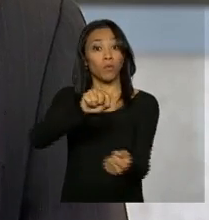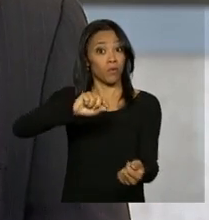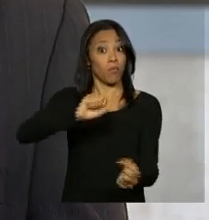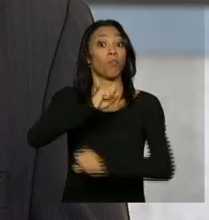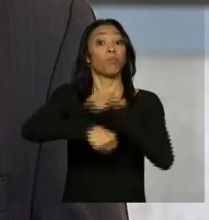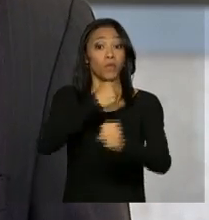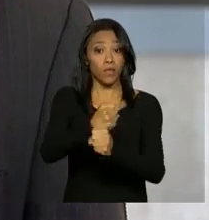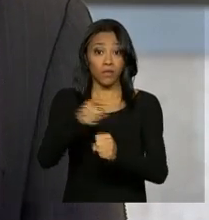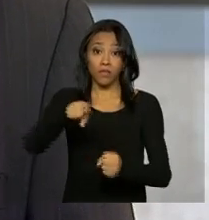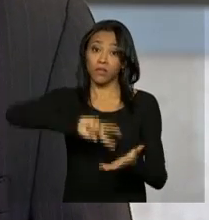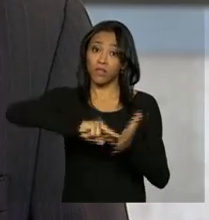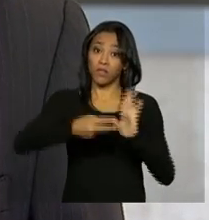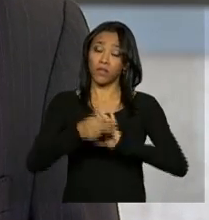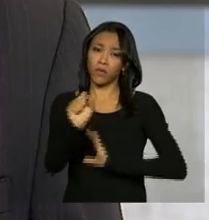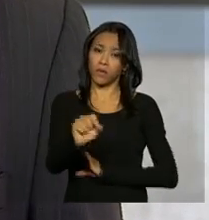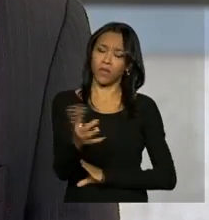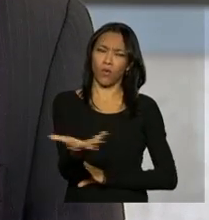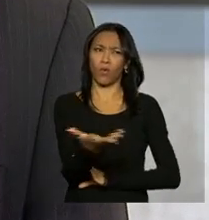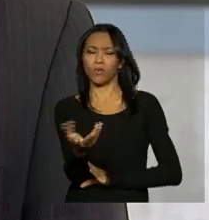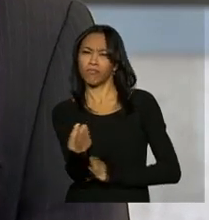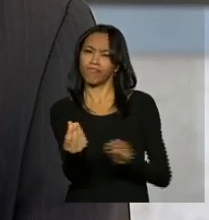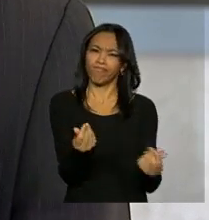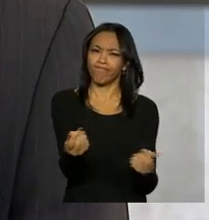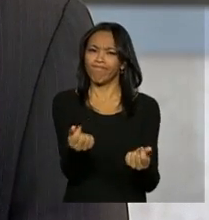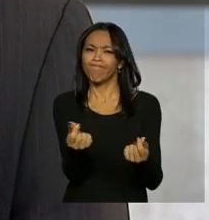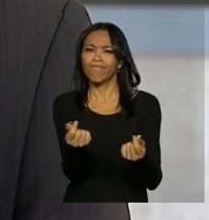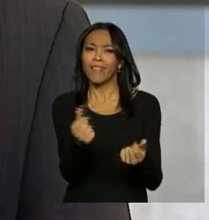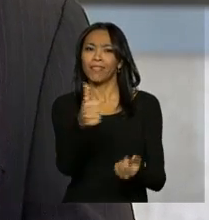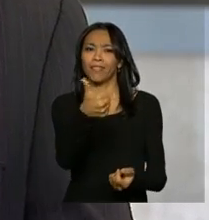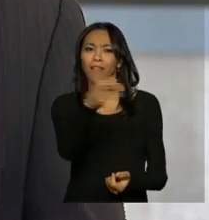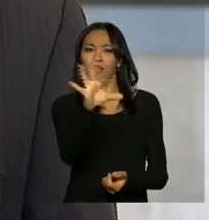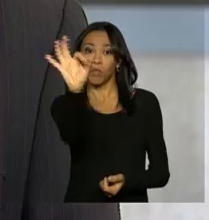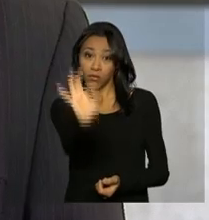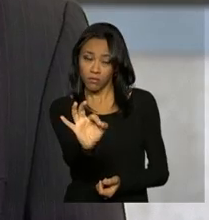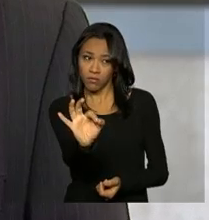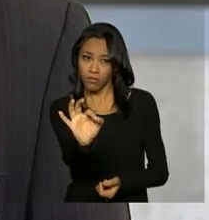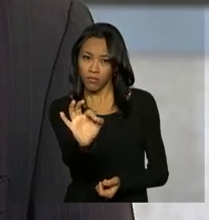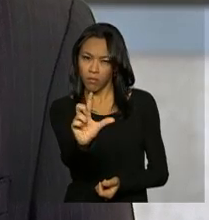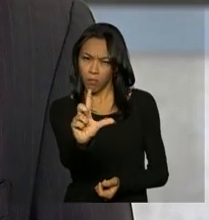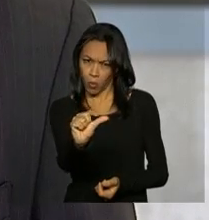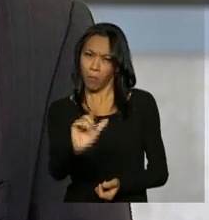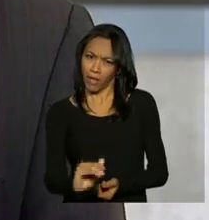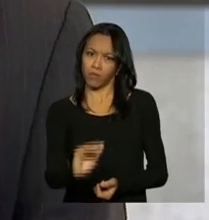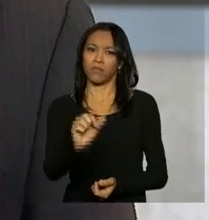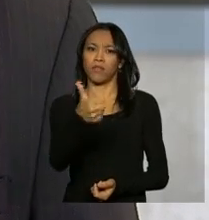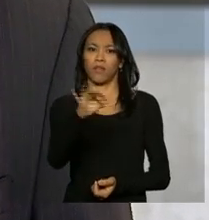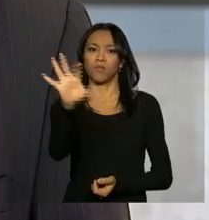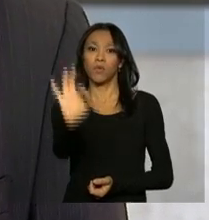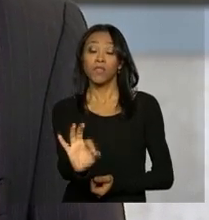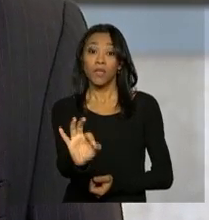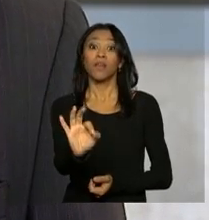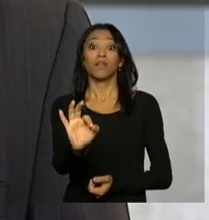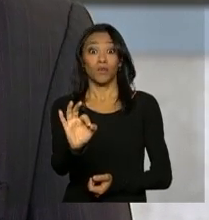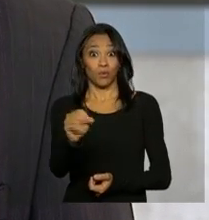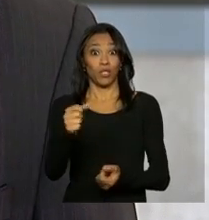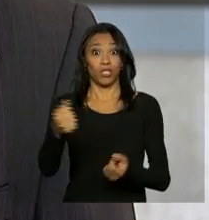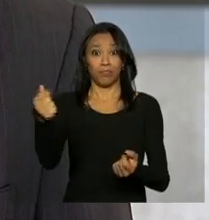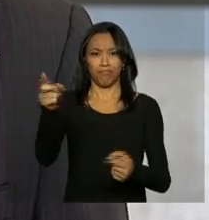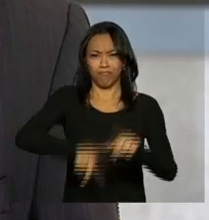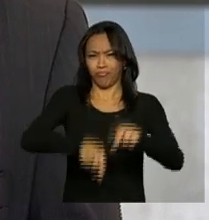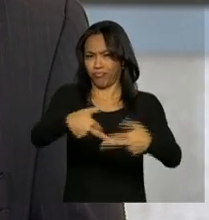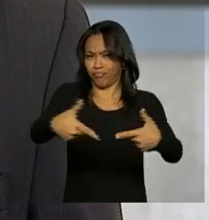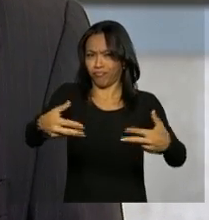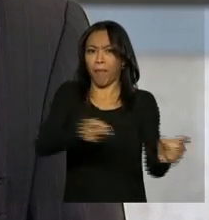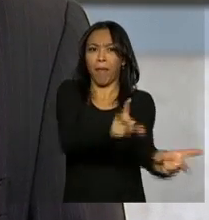representa atualmente, nos valores de hoje, cerca de 10%, um pouco menos de 10% do fluxo de comércio